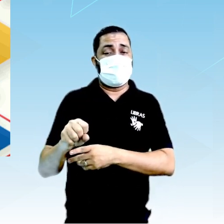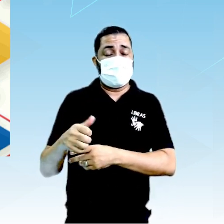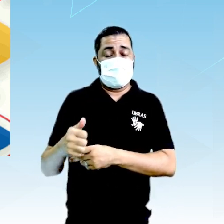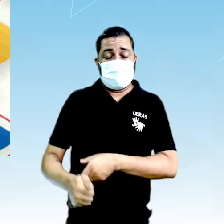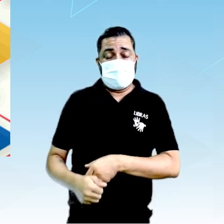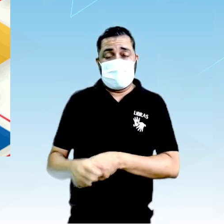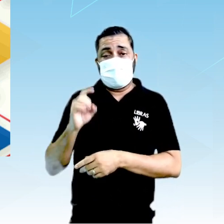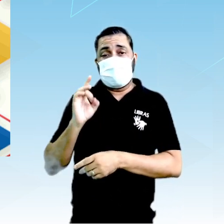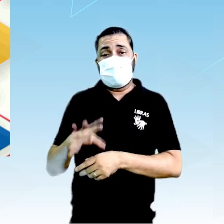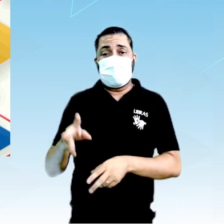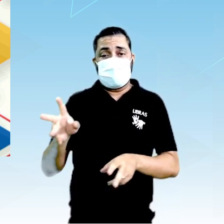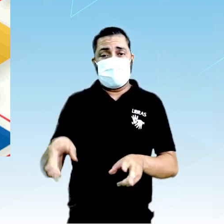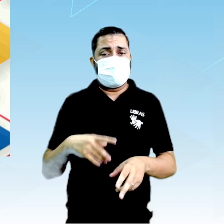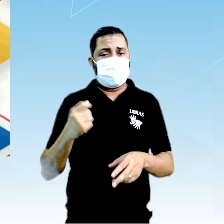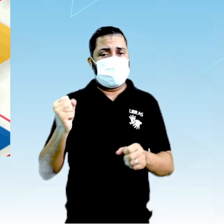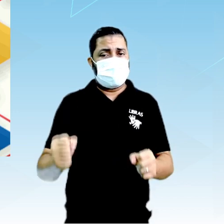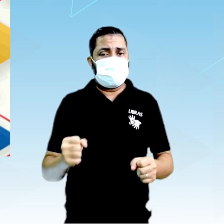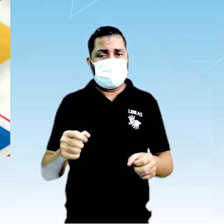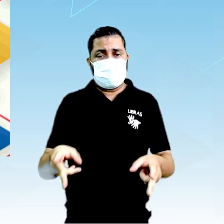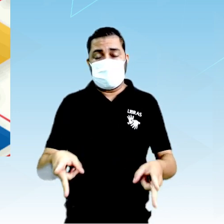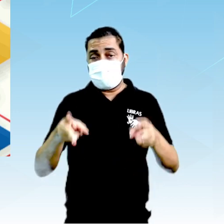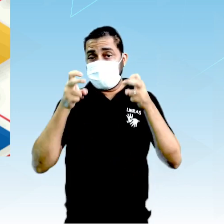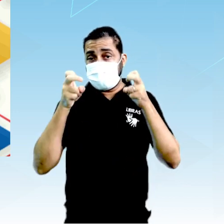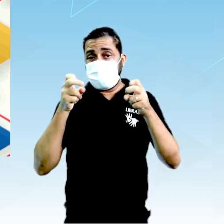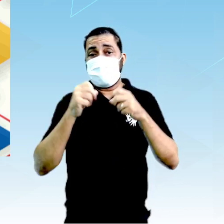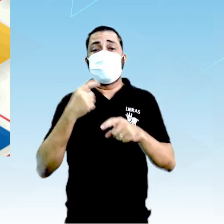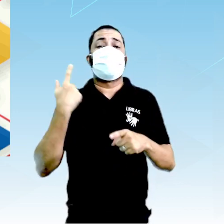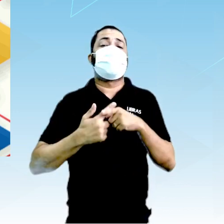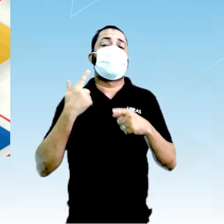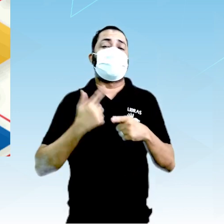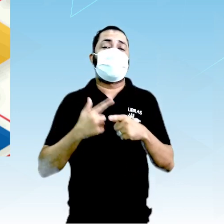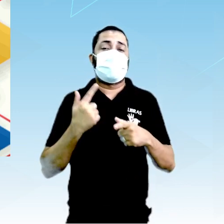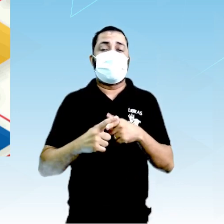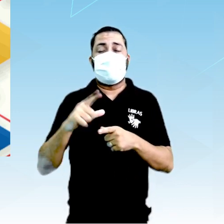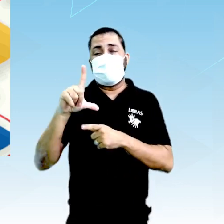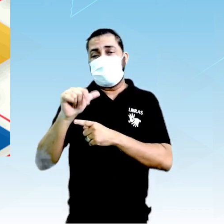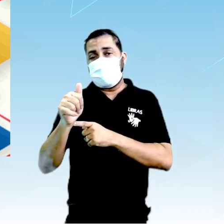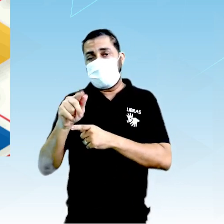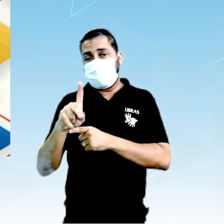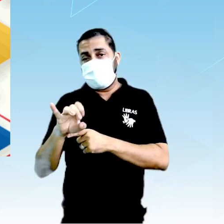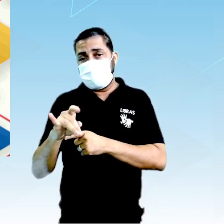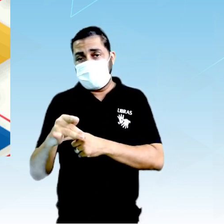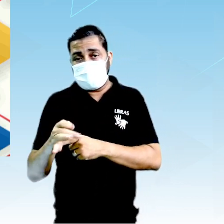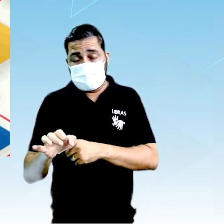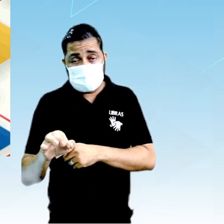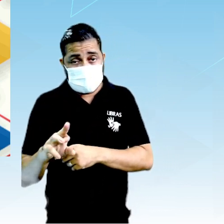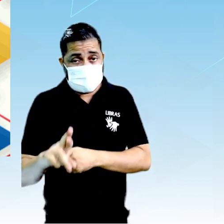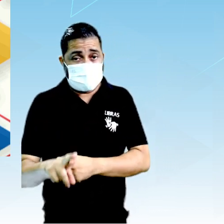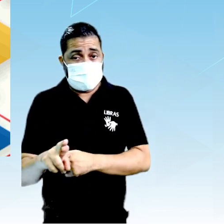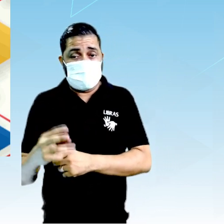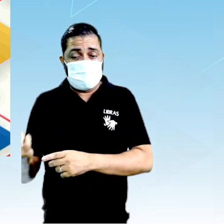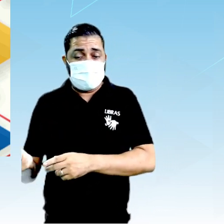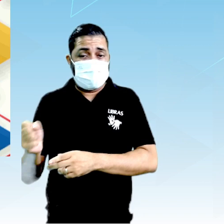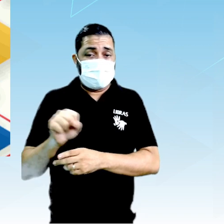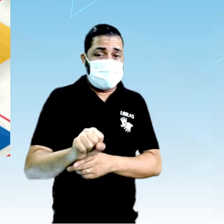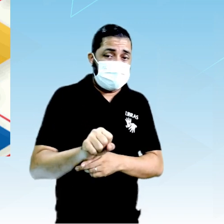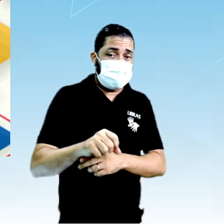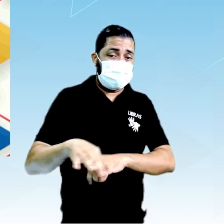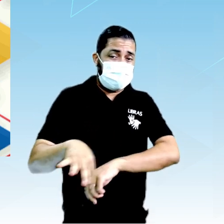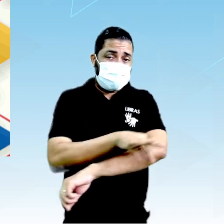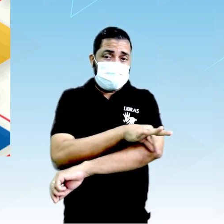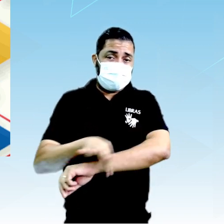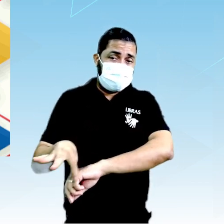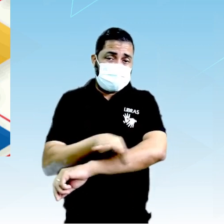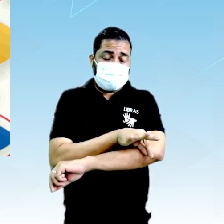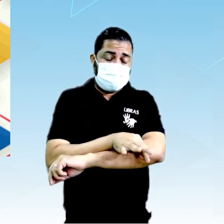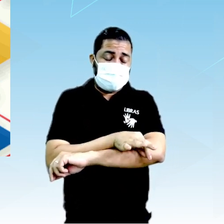pode ser observado, só pode ser observado, porque Lavoisier introduziu a métrica, a medida